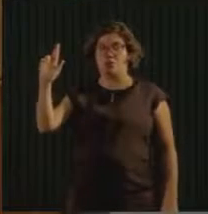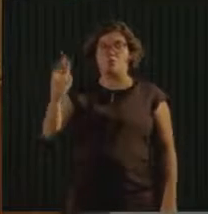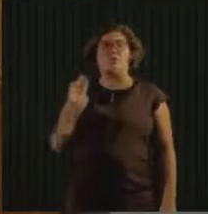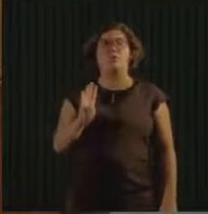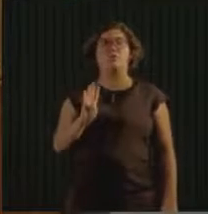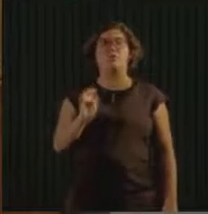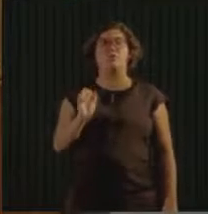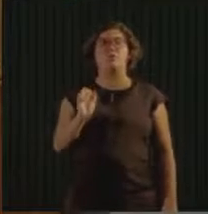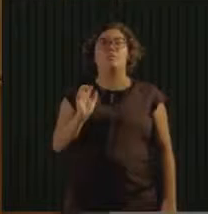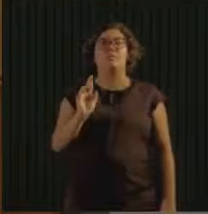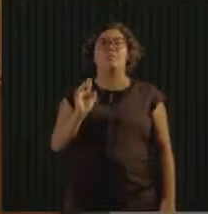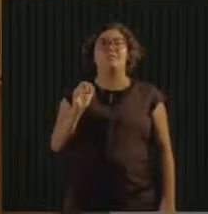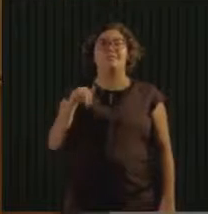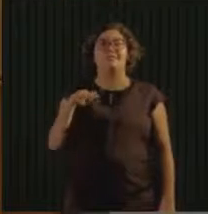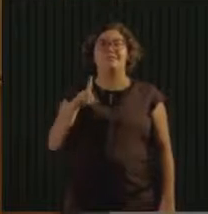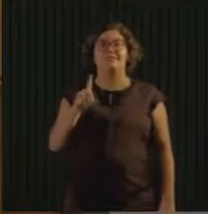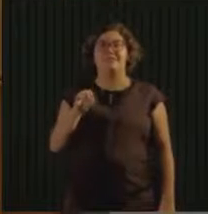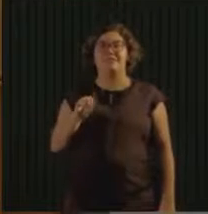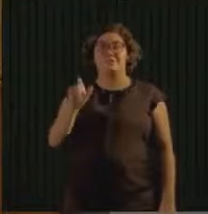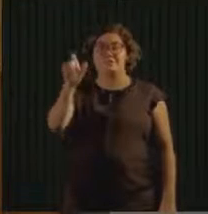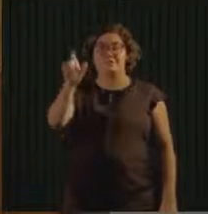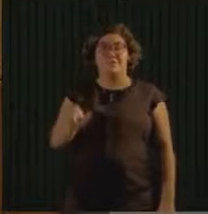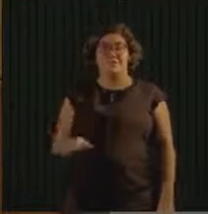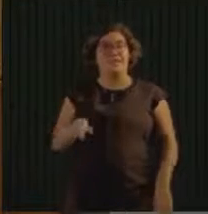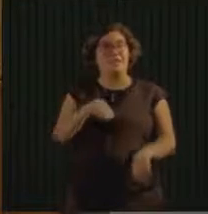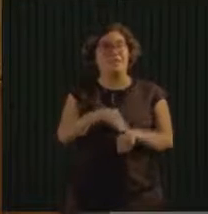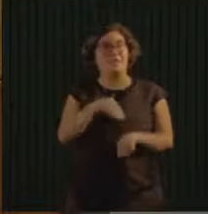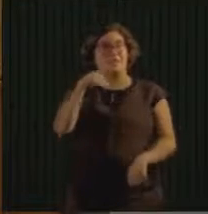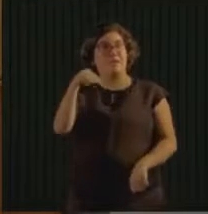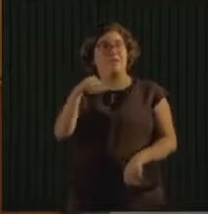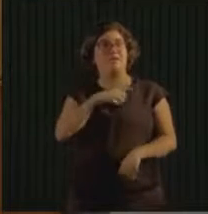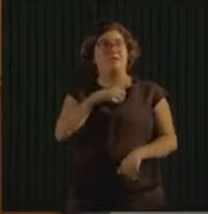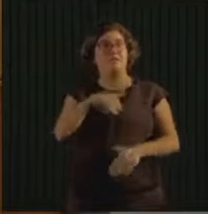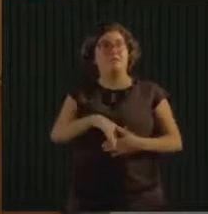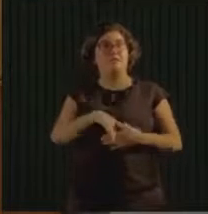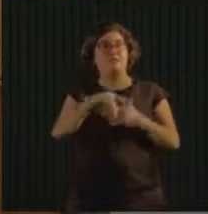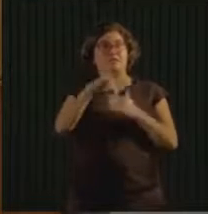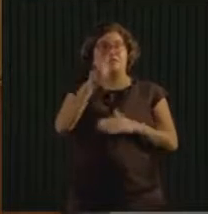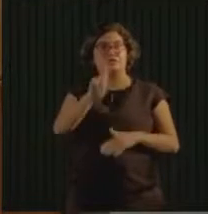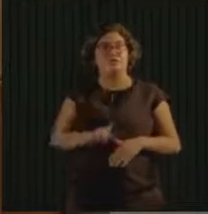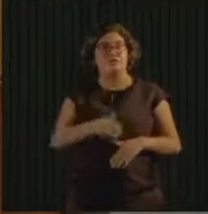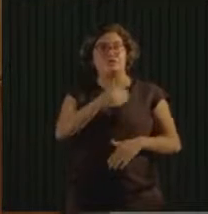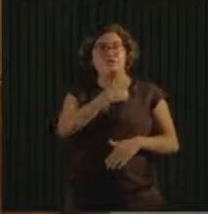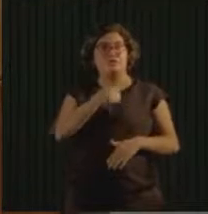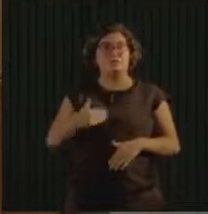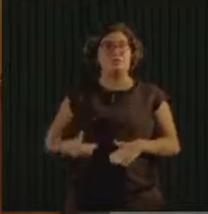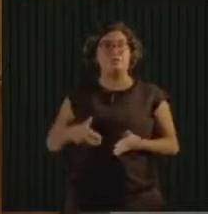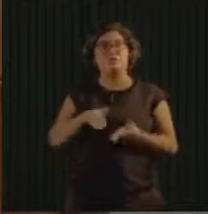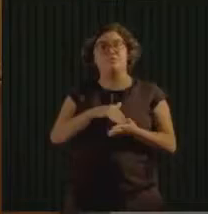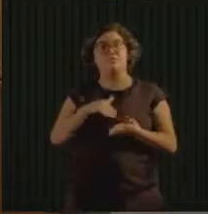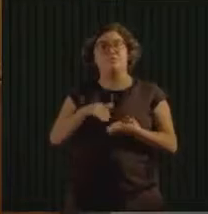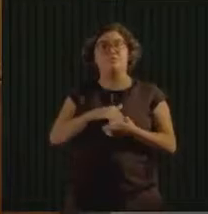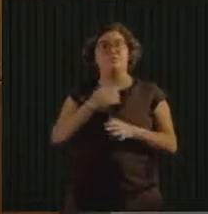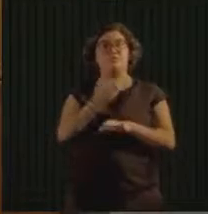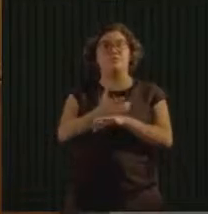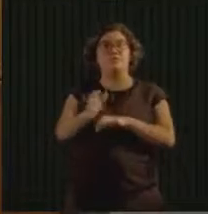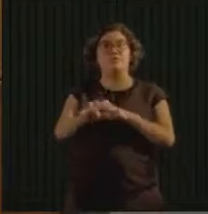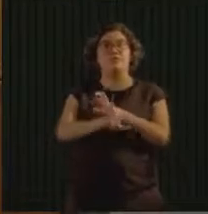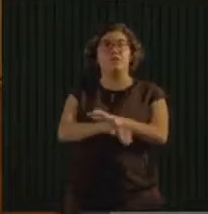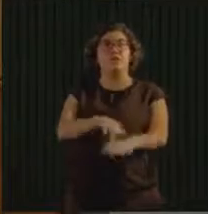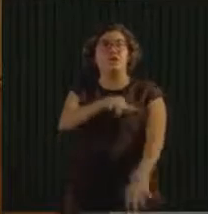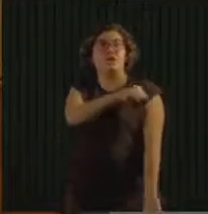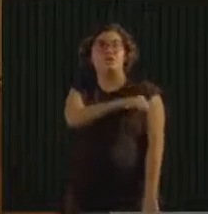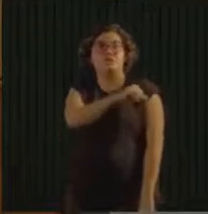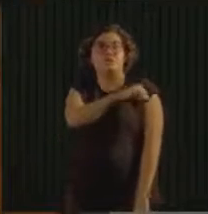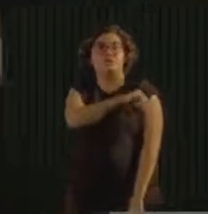Bernardo Egas, ele é mestre em liderança e gestão pública, foi secretário de meio ambiente da cidade do Rio de Janeiro